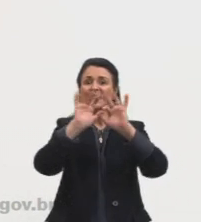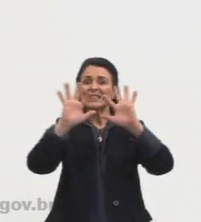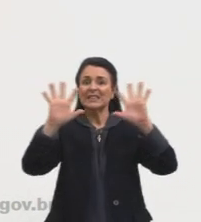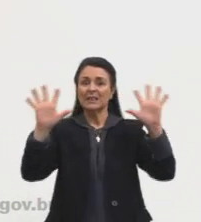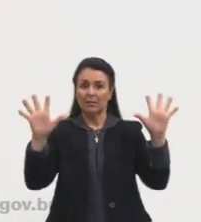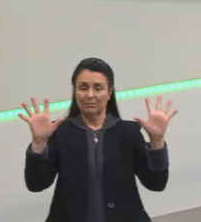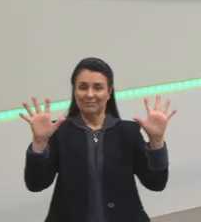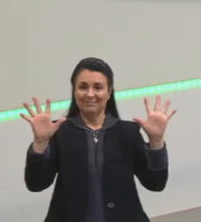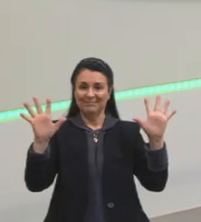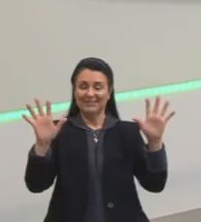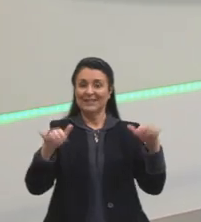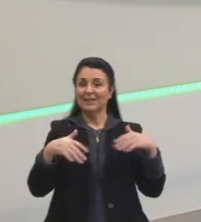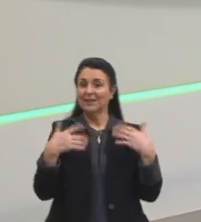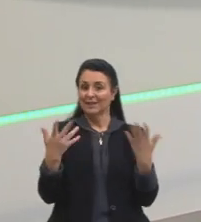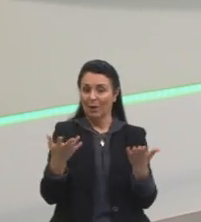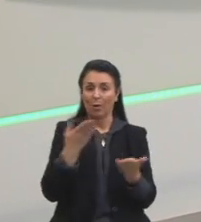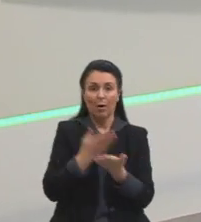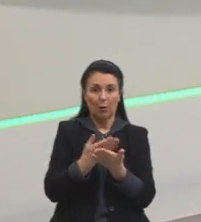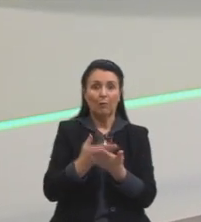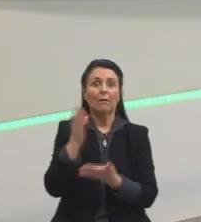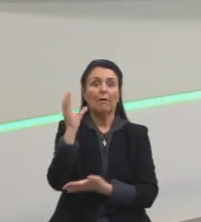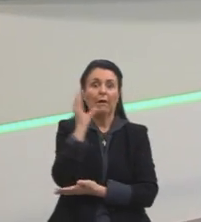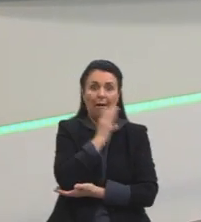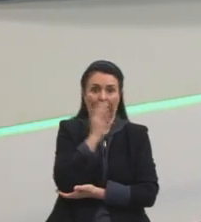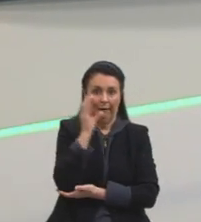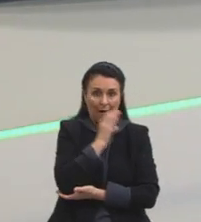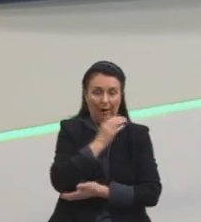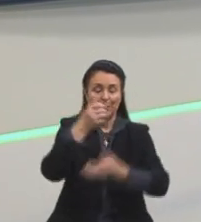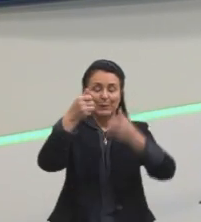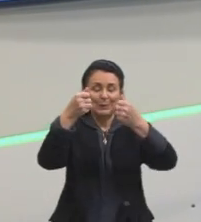pouco corrido, tá, porque a gente tinha que passar aí essa matéria,